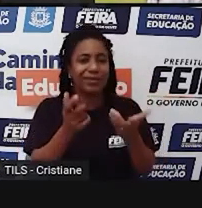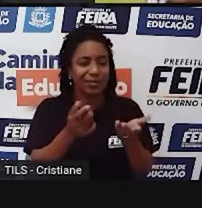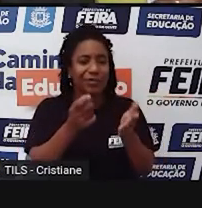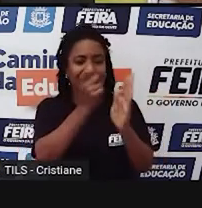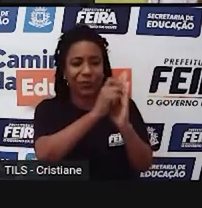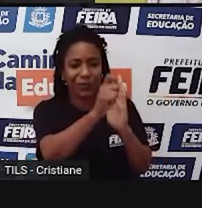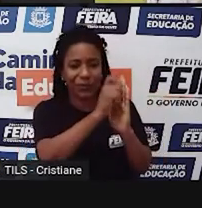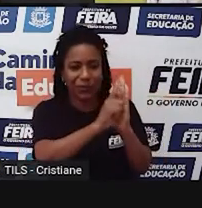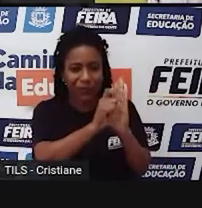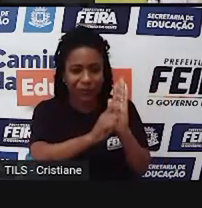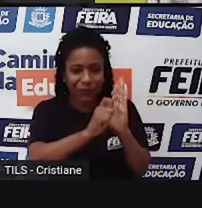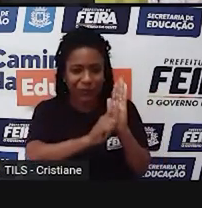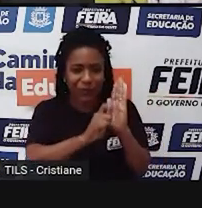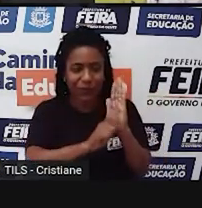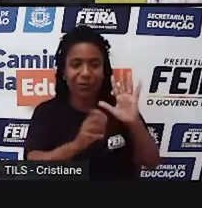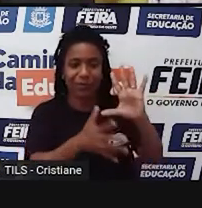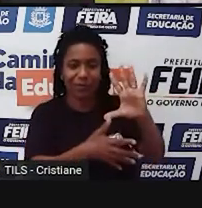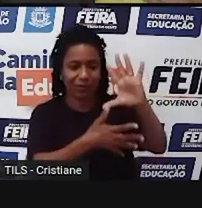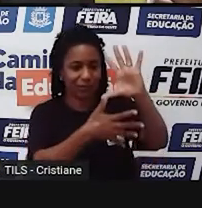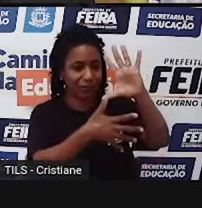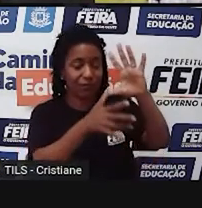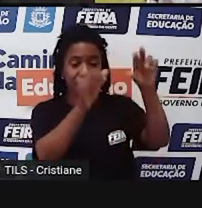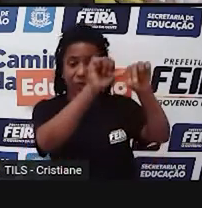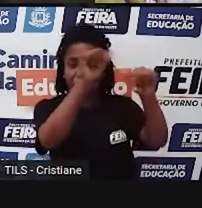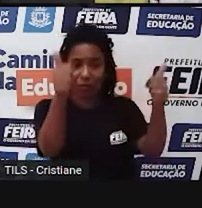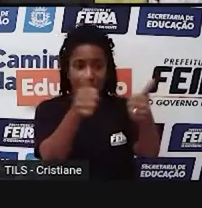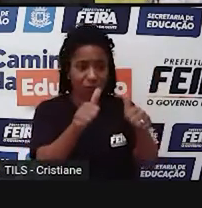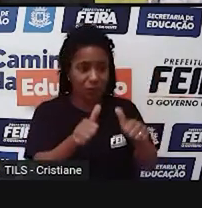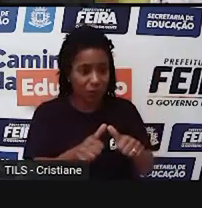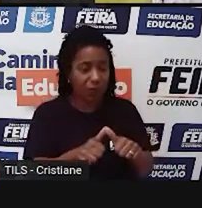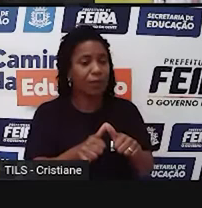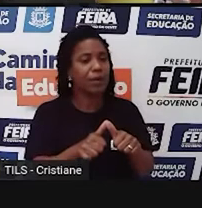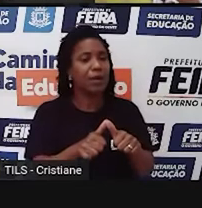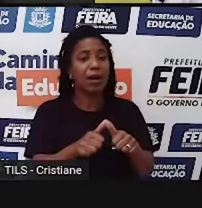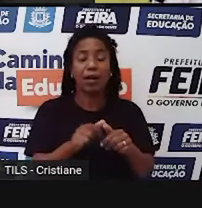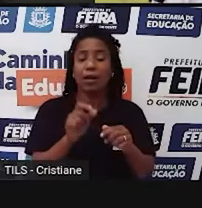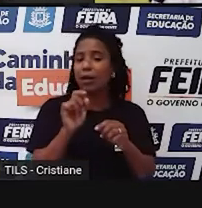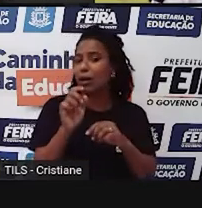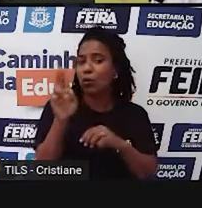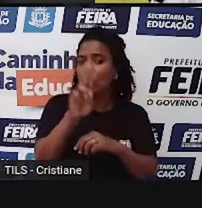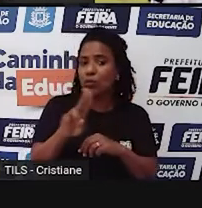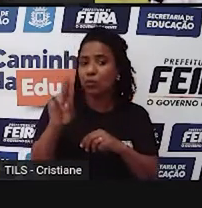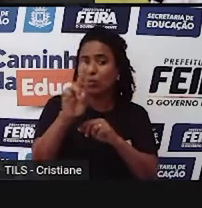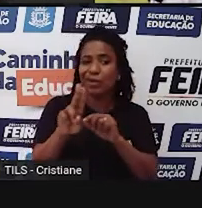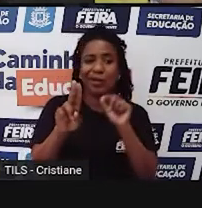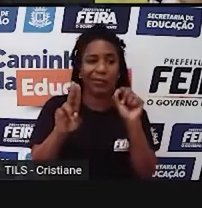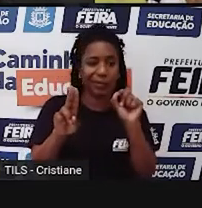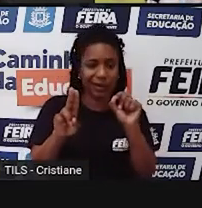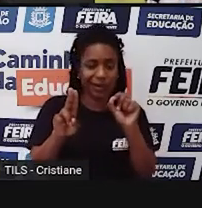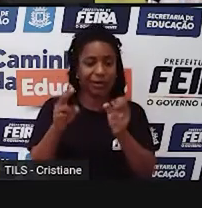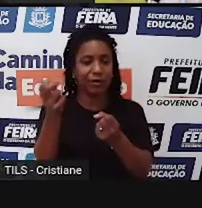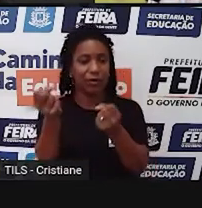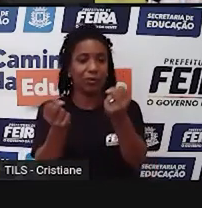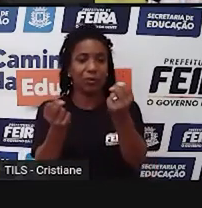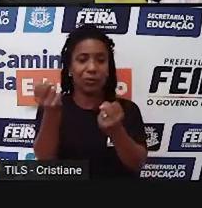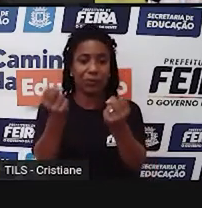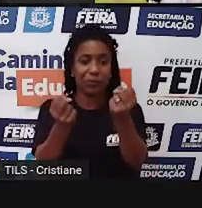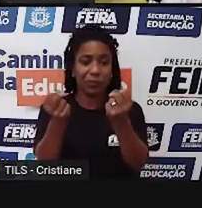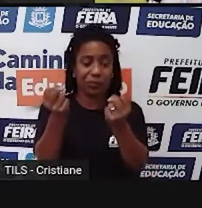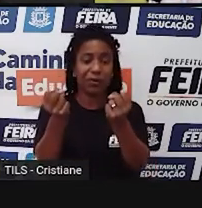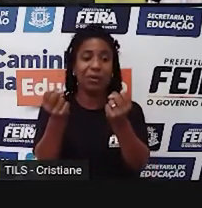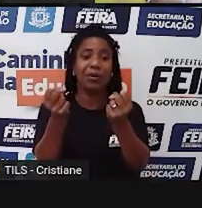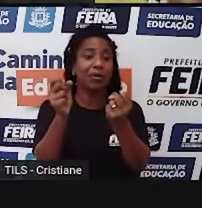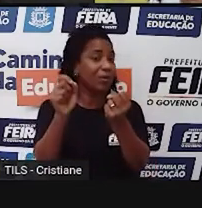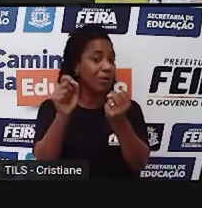aqueles mapas bem mais elaborados ali, utilizados, né, pela marinha, utilizados, né, pela aeronáutica, que tem bem, bem mais